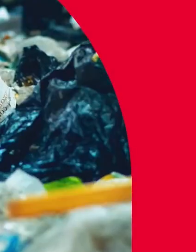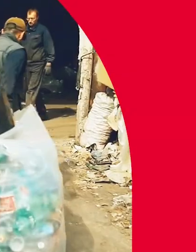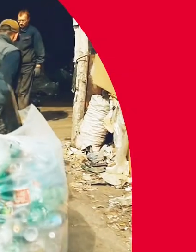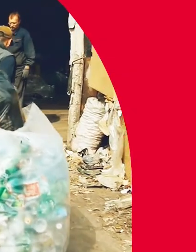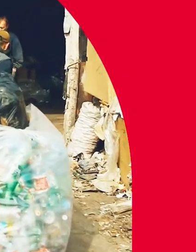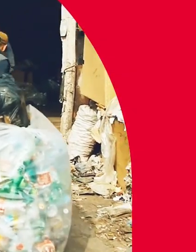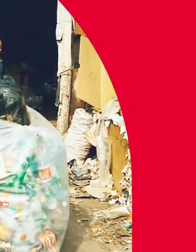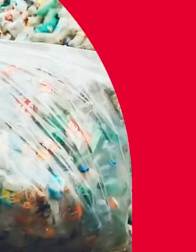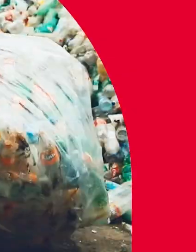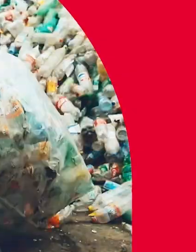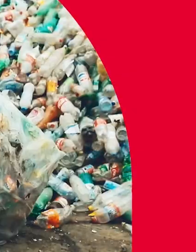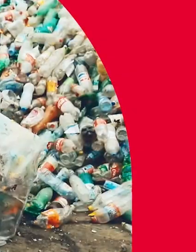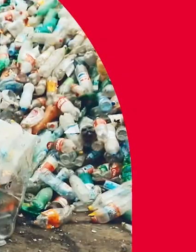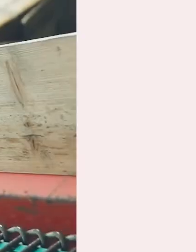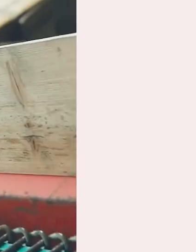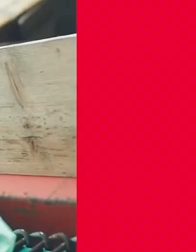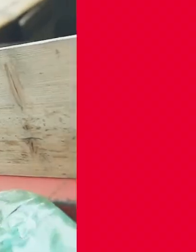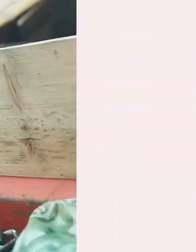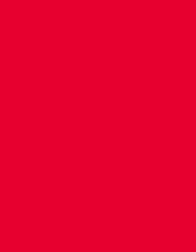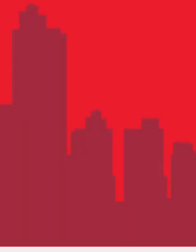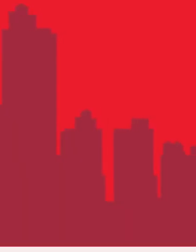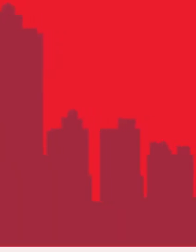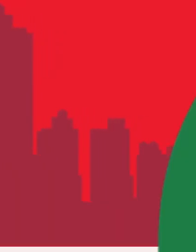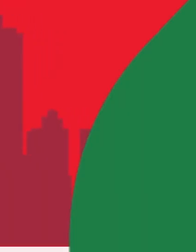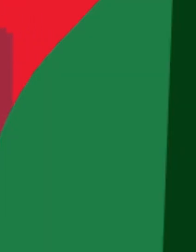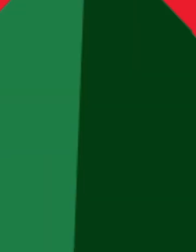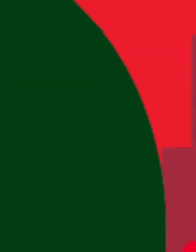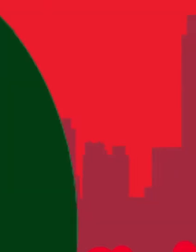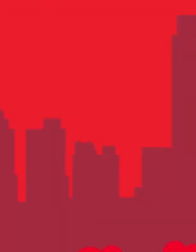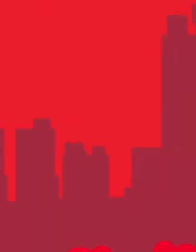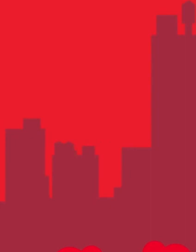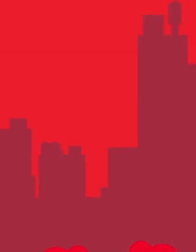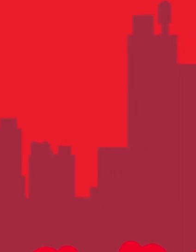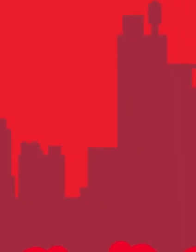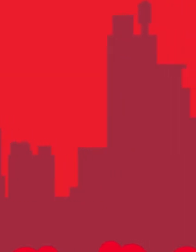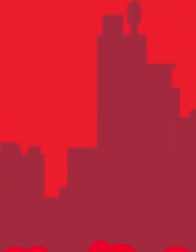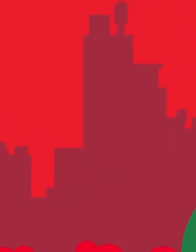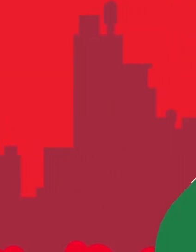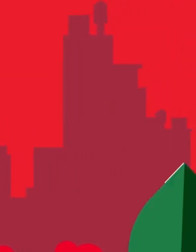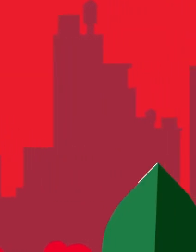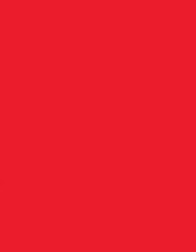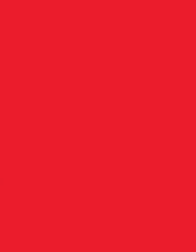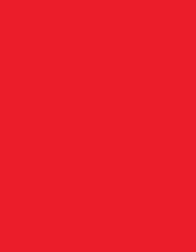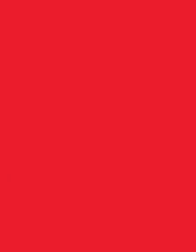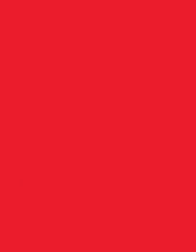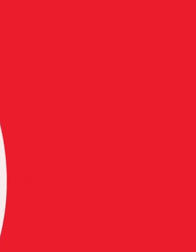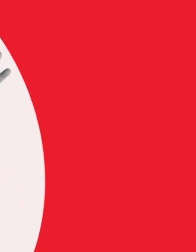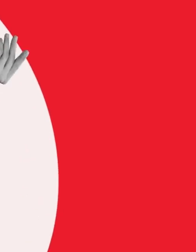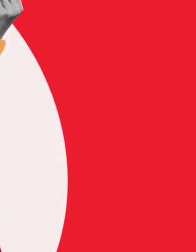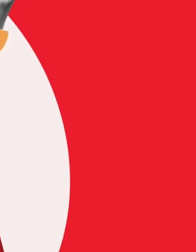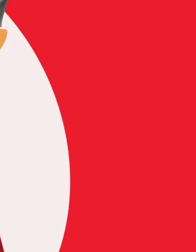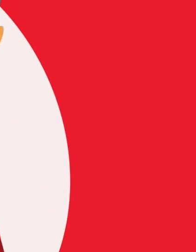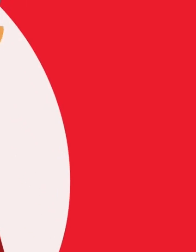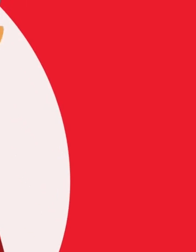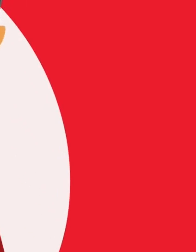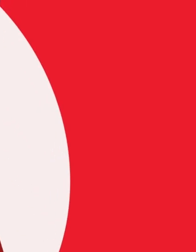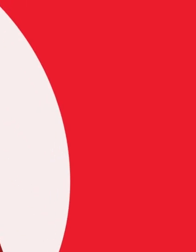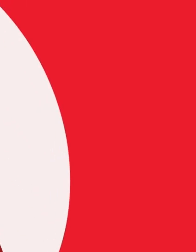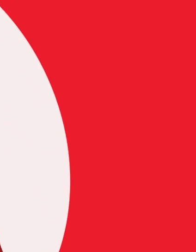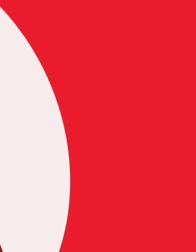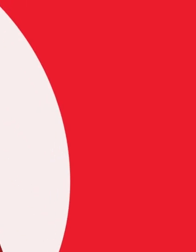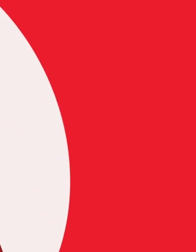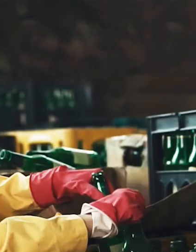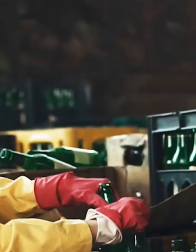Será Será Será Pra ser melhor Vamos apoiar as cooperativas de reciclagem Aumentar os pontos de coleta Usar mais embalagem